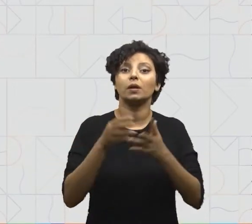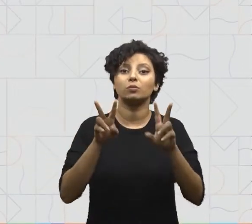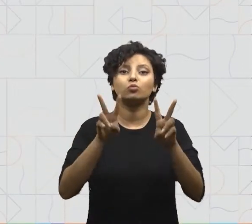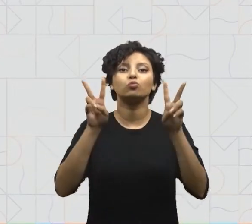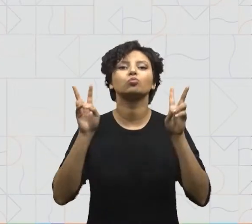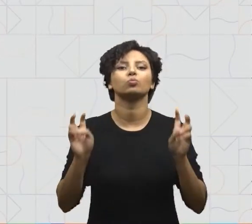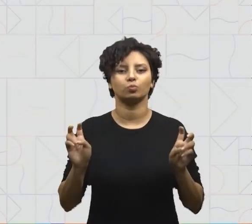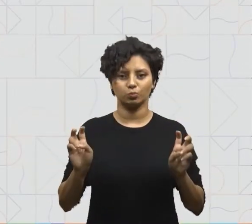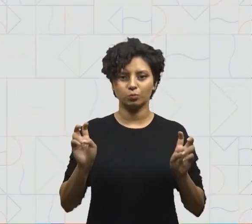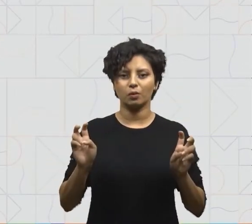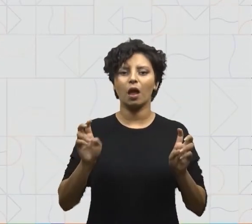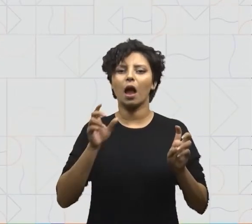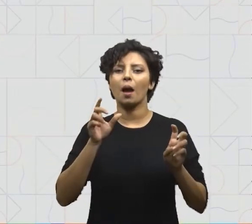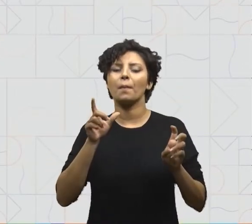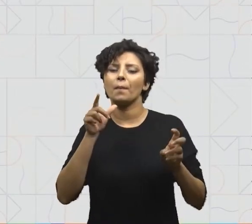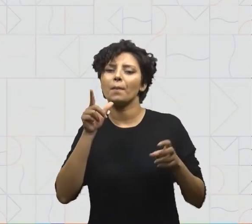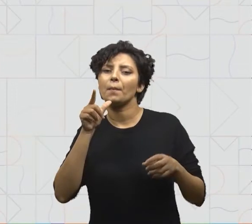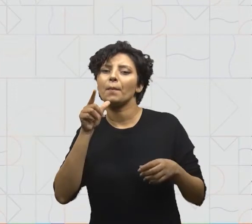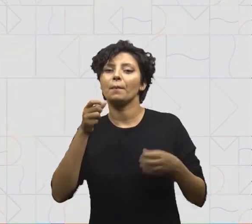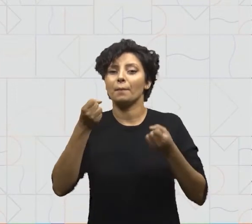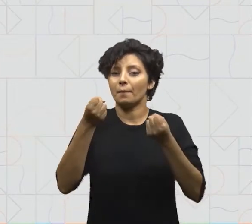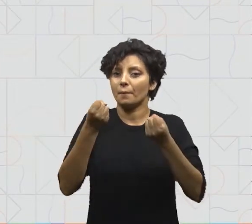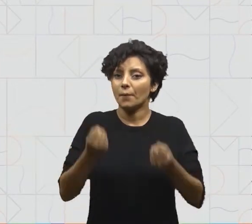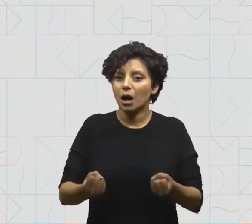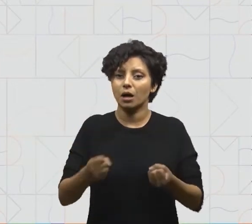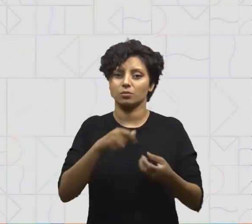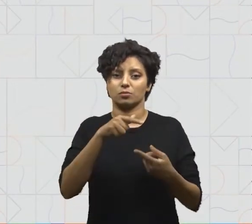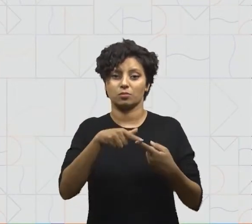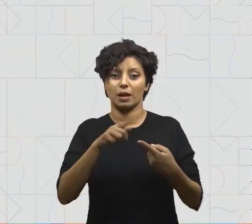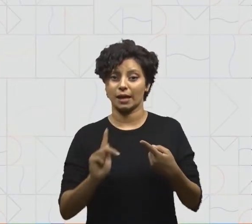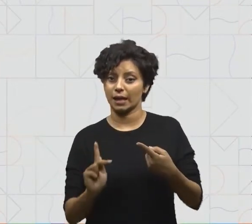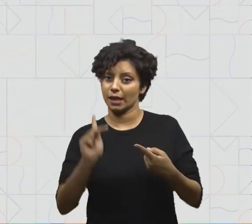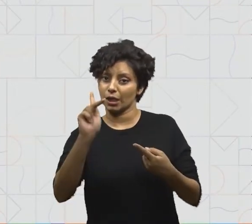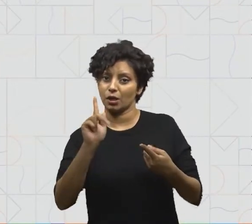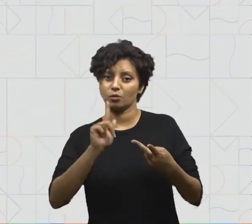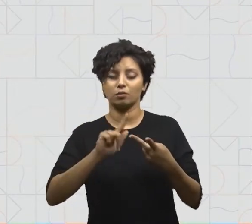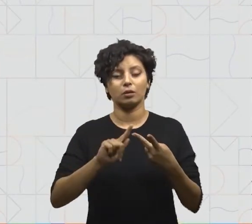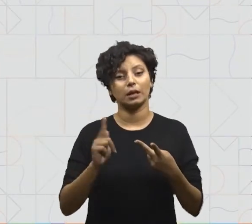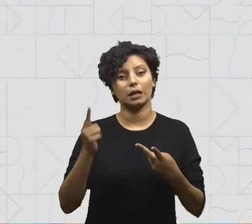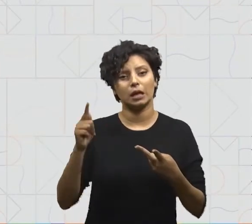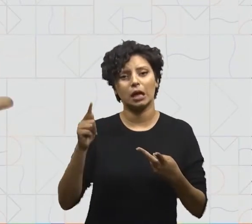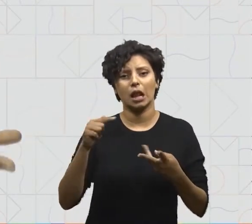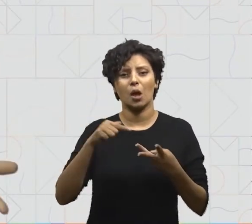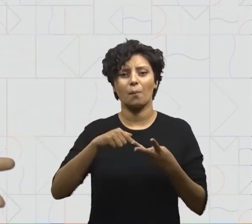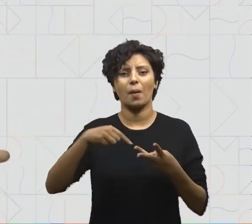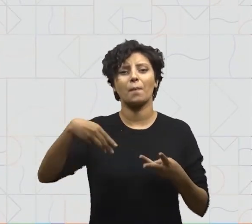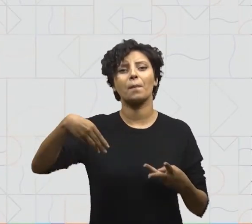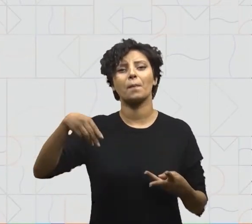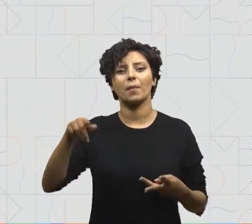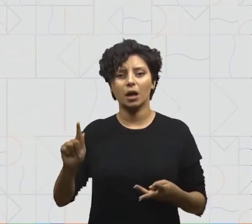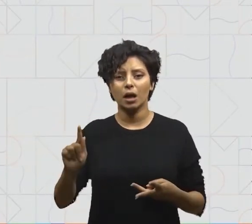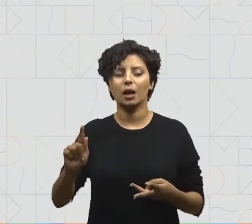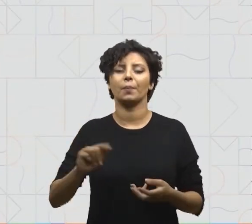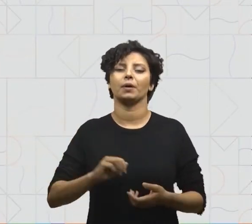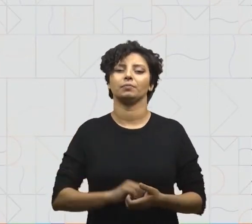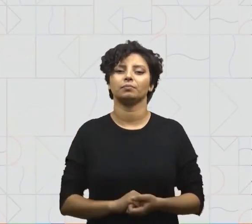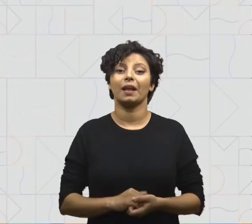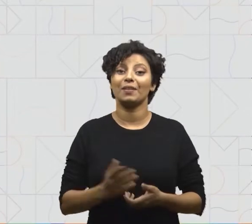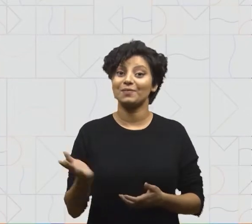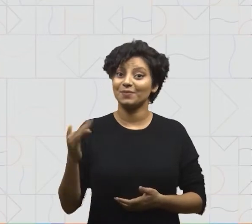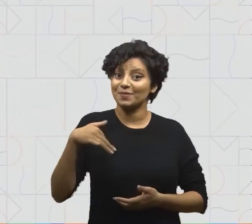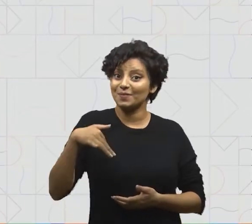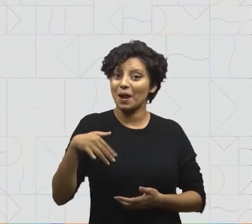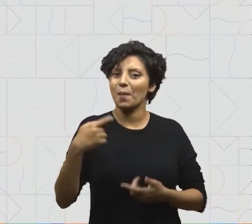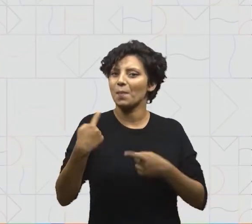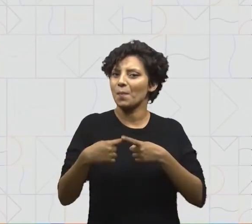sobre medidas de massa, quilograma, o grama e o miligrama. Vamos